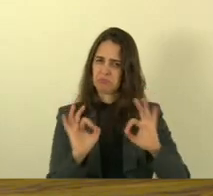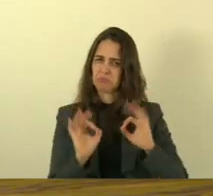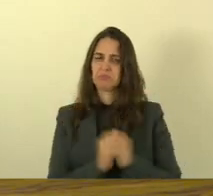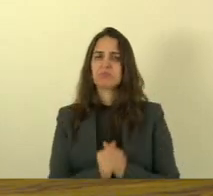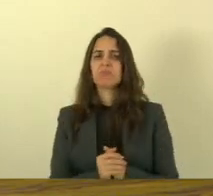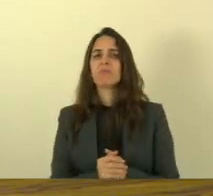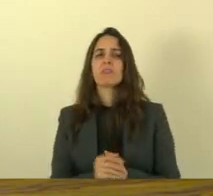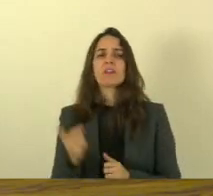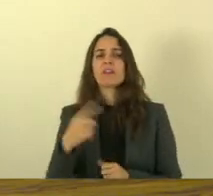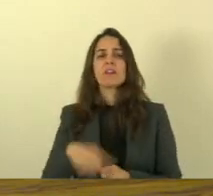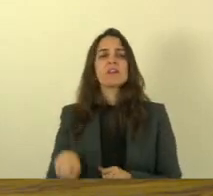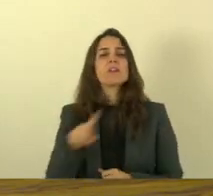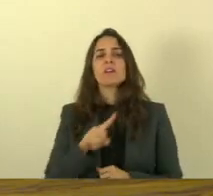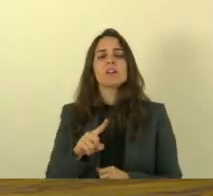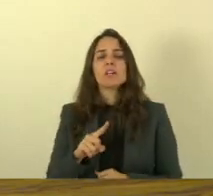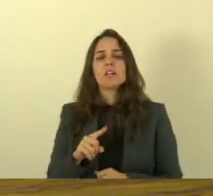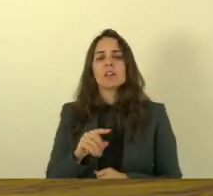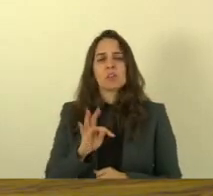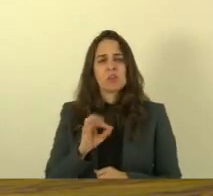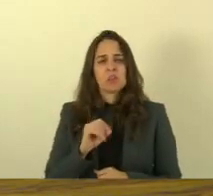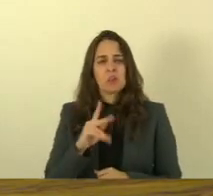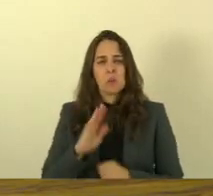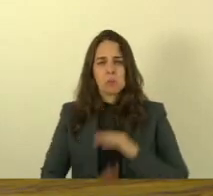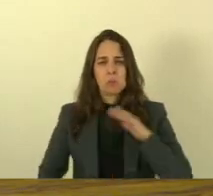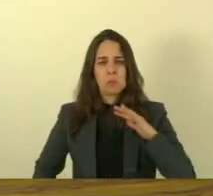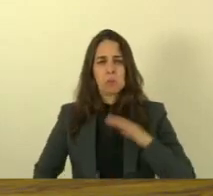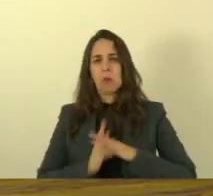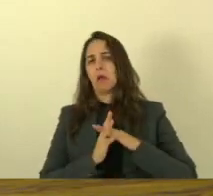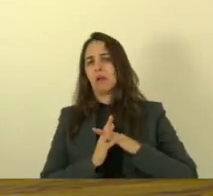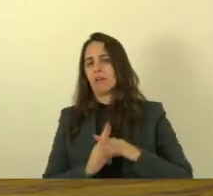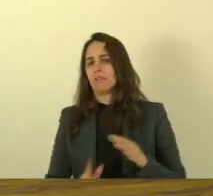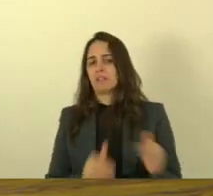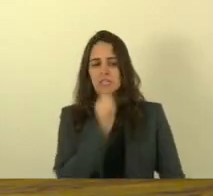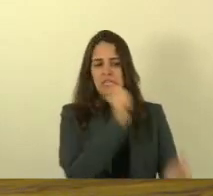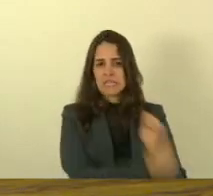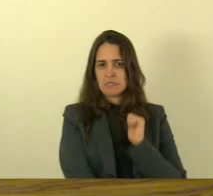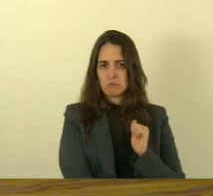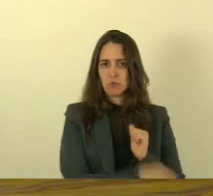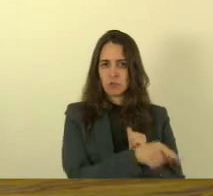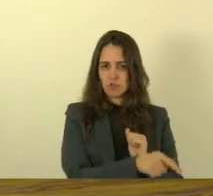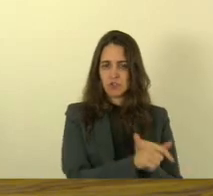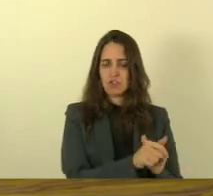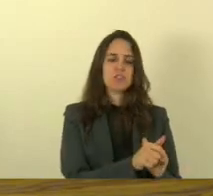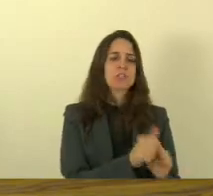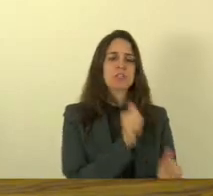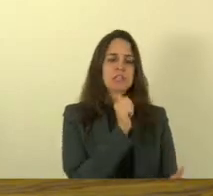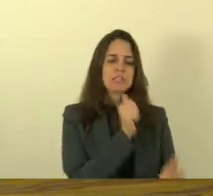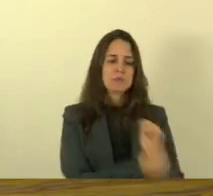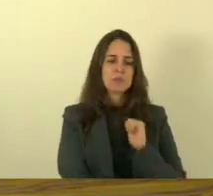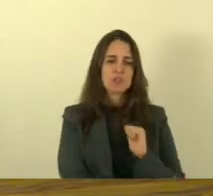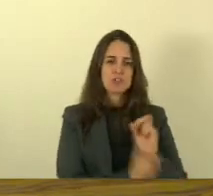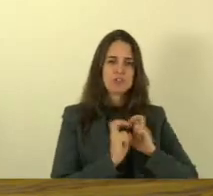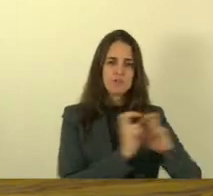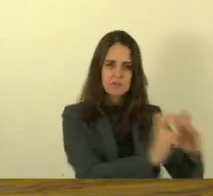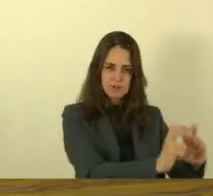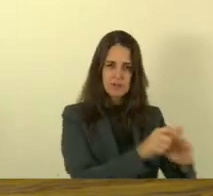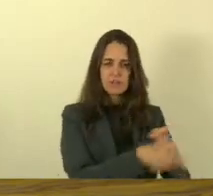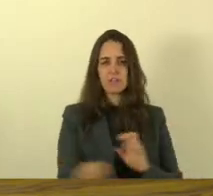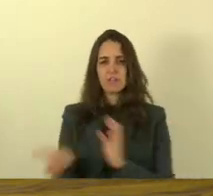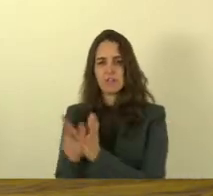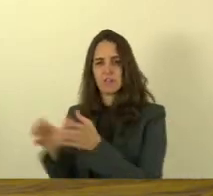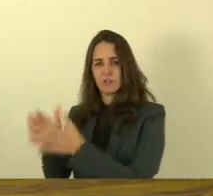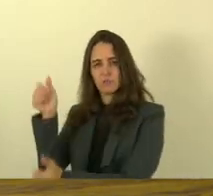clássicos espetaculares entre a desportiva ferroviária e o Rio Branco e isso é uma demonstração